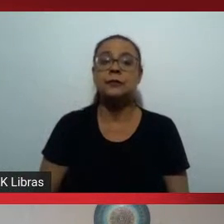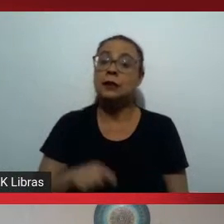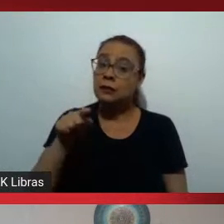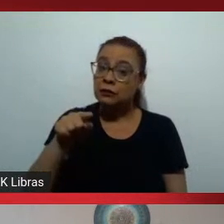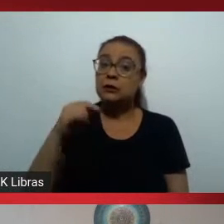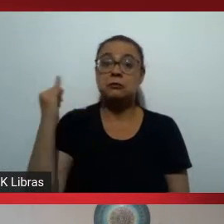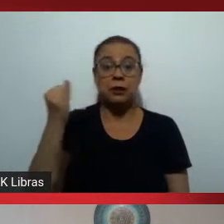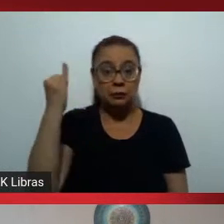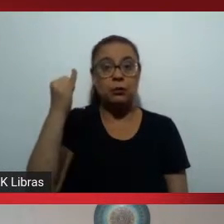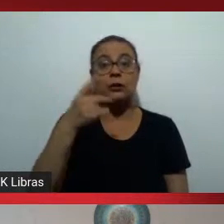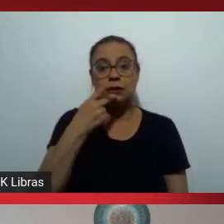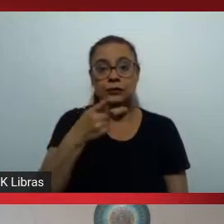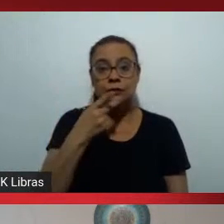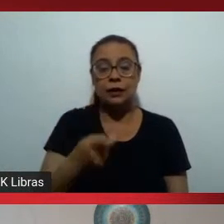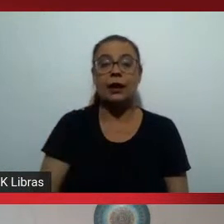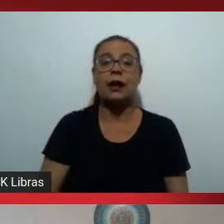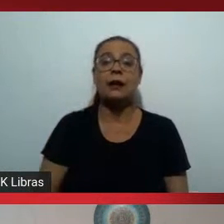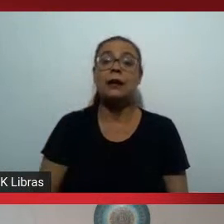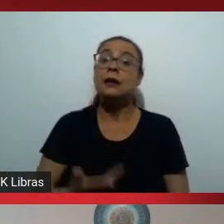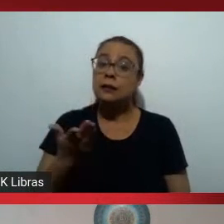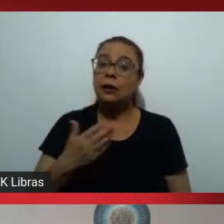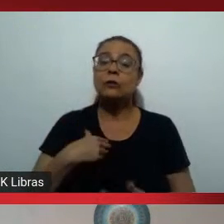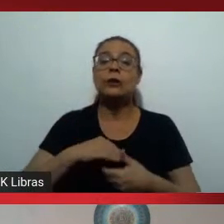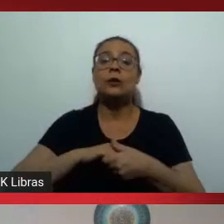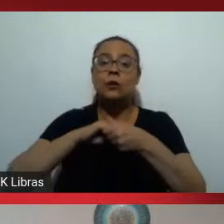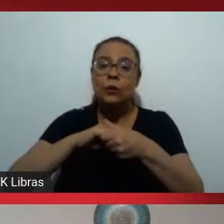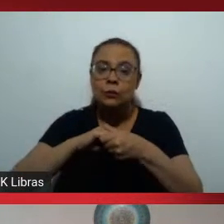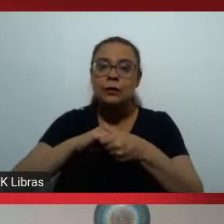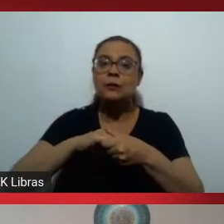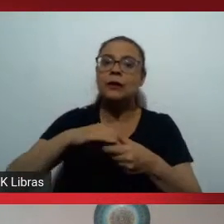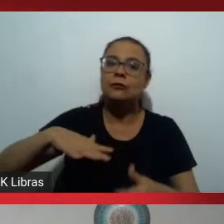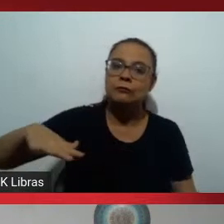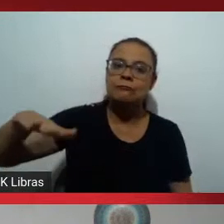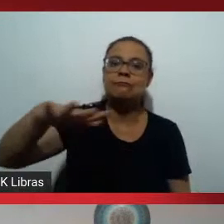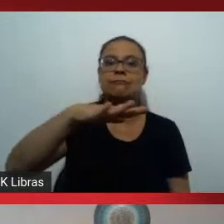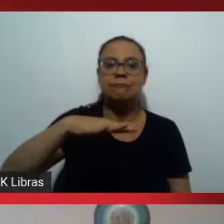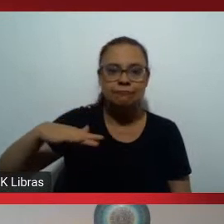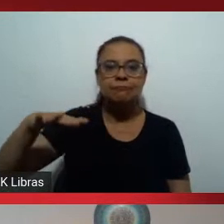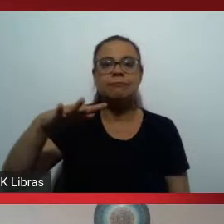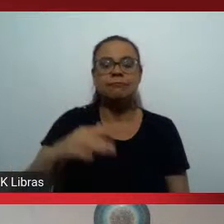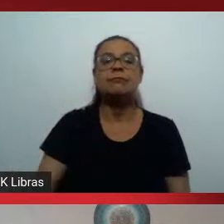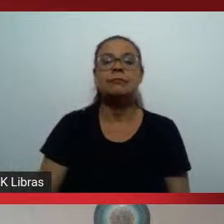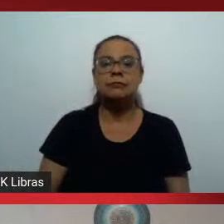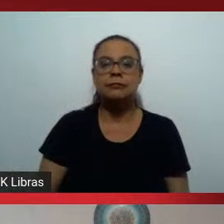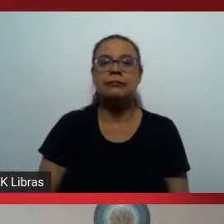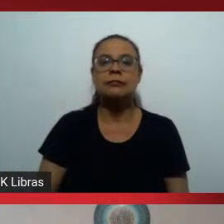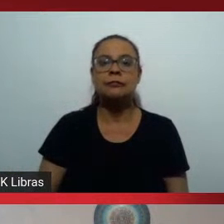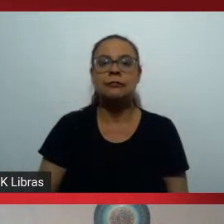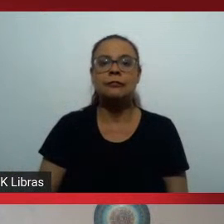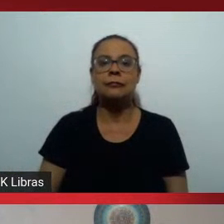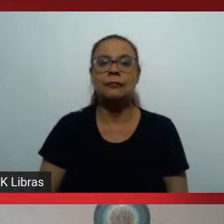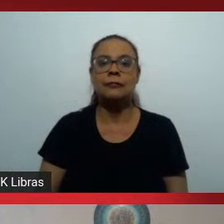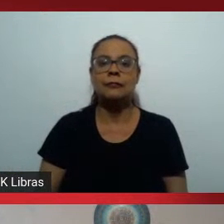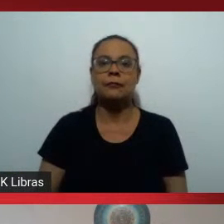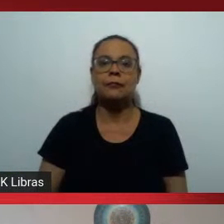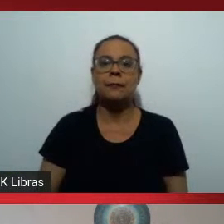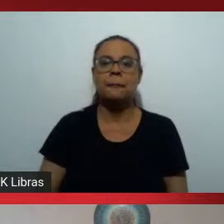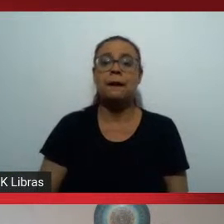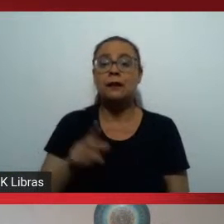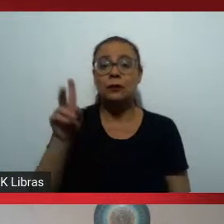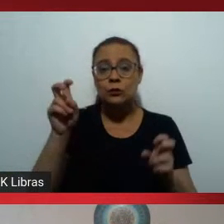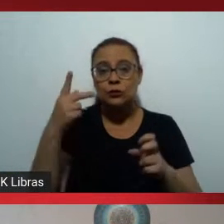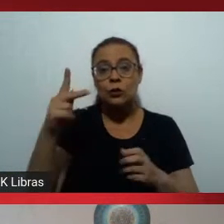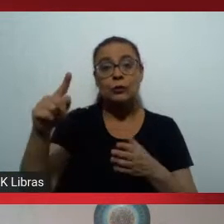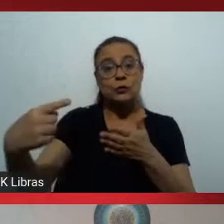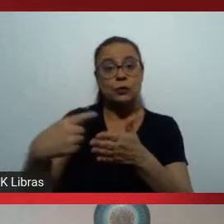feito aqui. E, portanto, complementando, eu comentei nisso, respondendo de forma mais direta à sua pergunta, quando nós